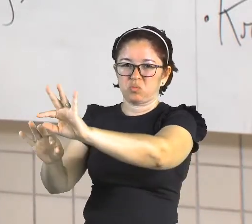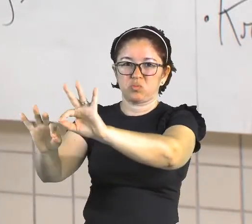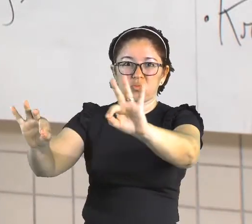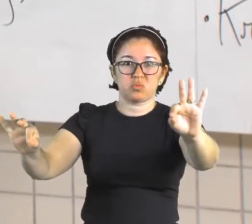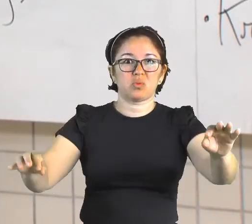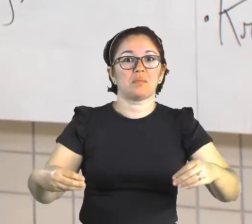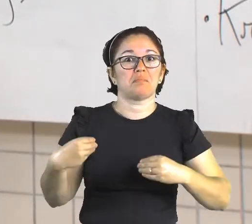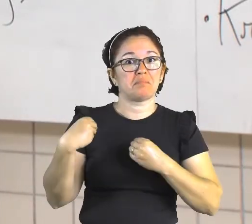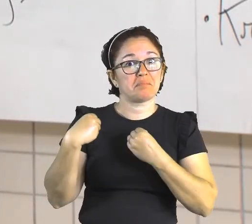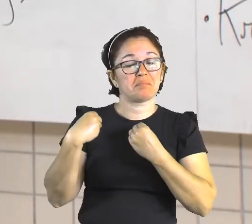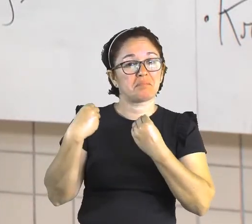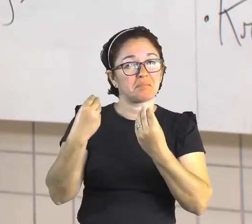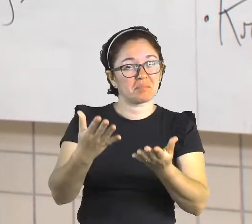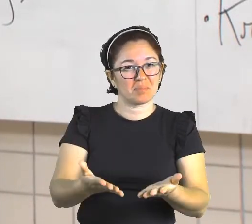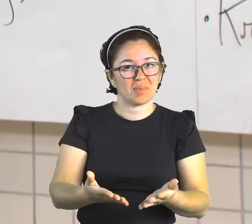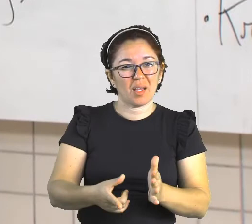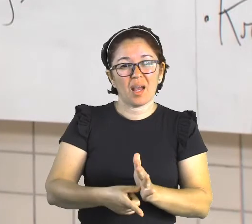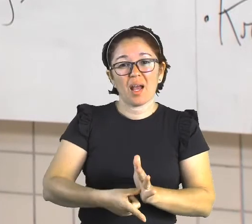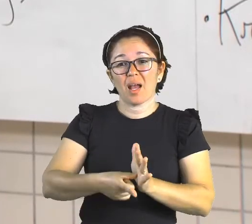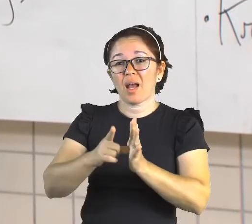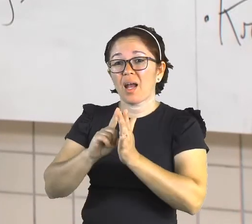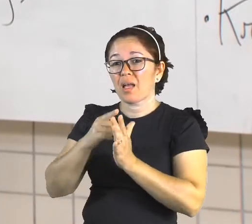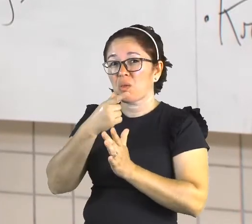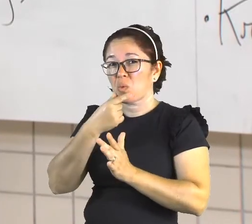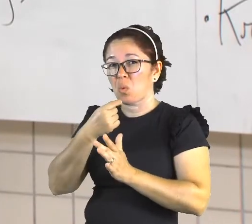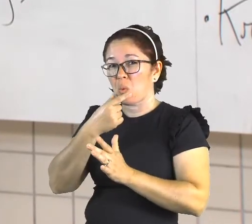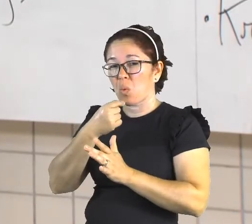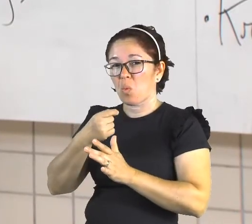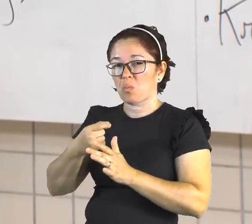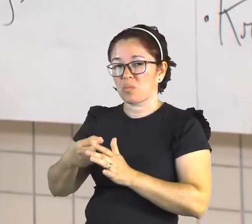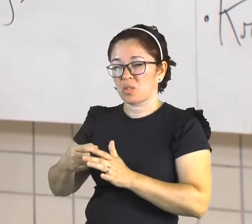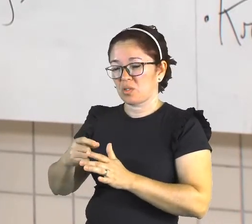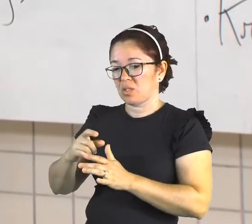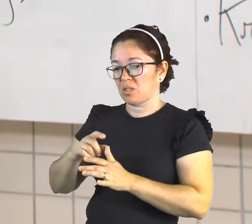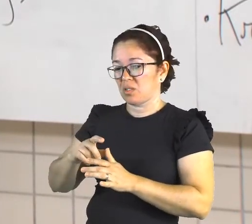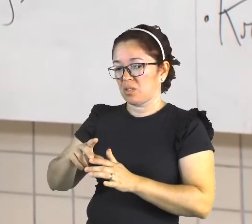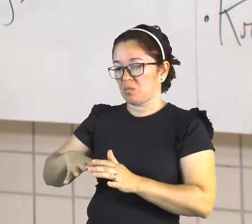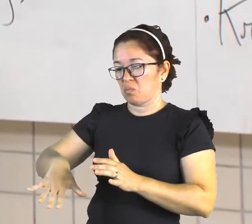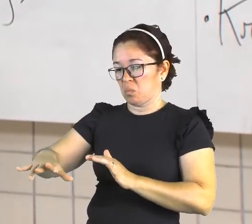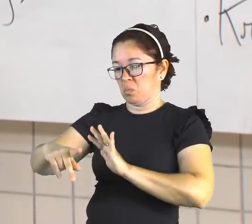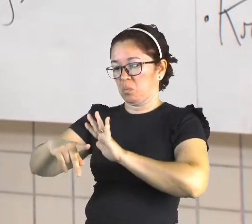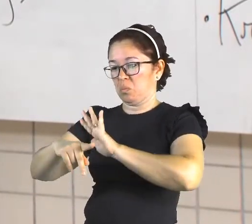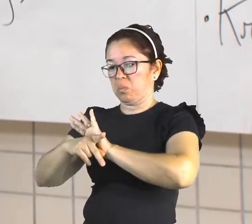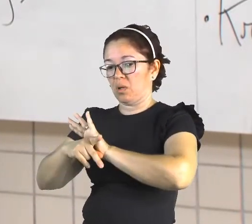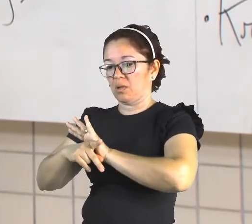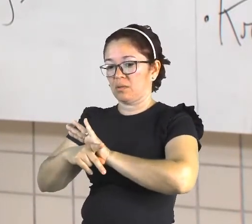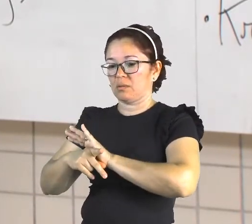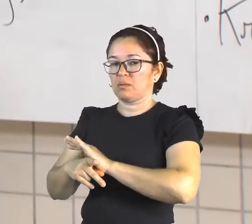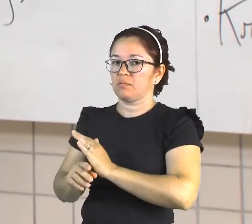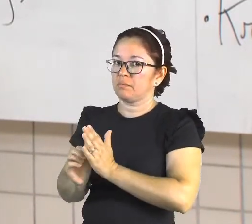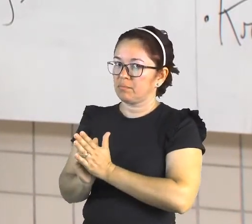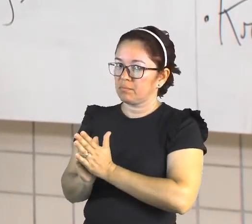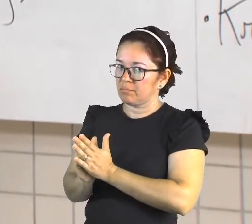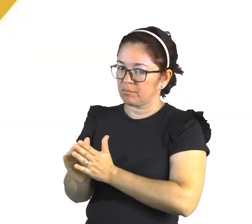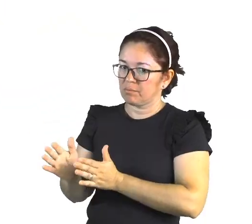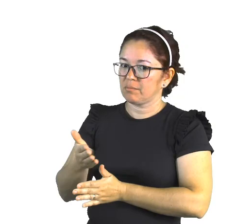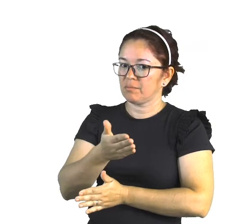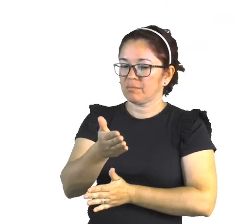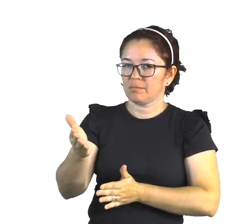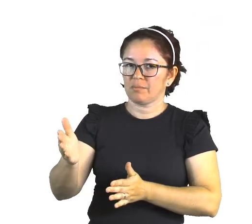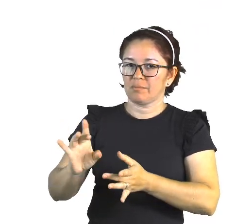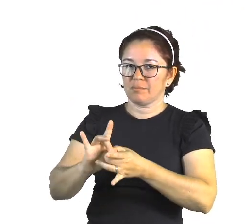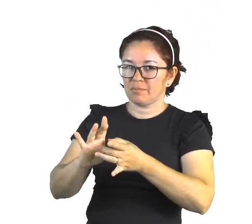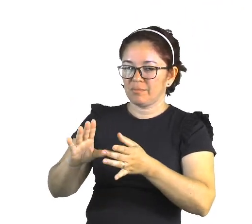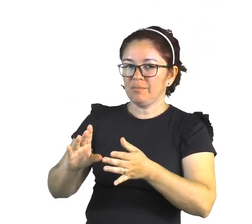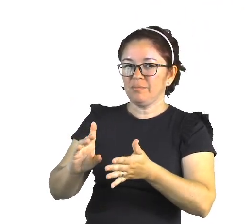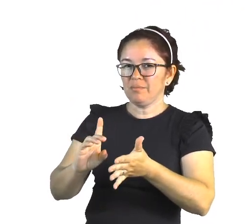da posse da terra dos indígenas, que é um direito histórico e precisa ser reconhecido na lei, na Constituição.